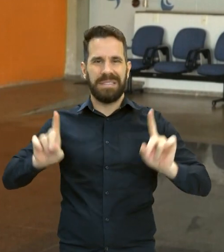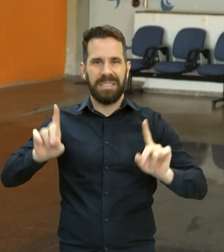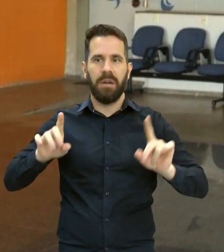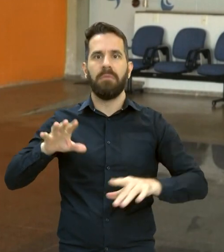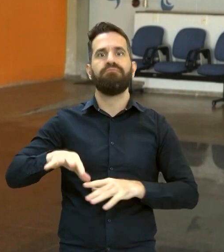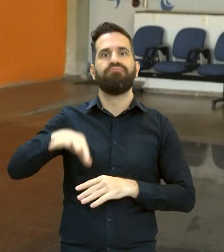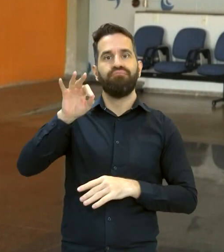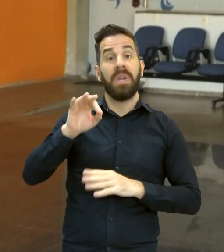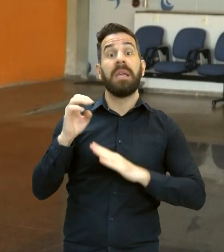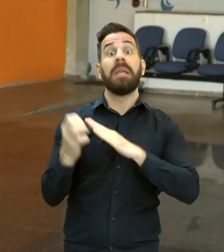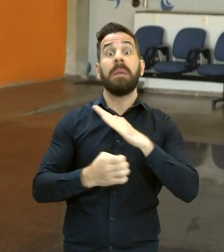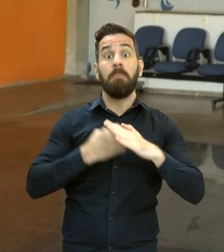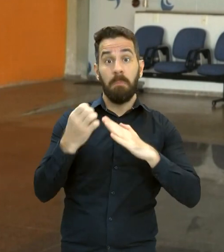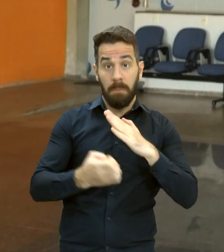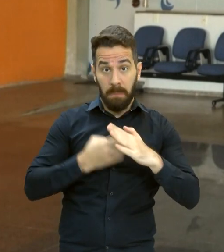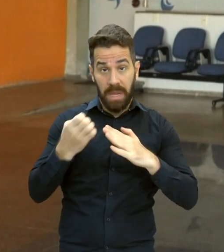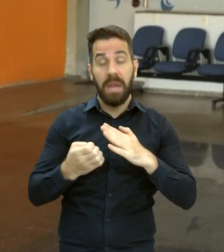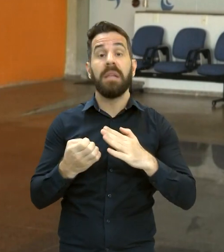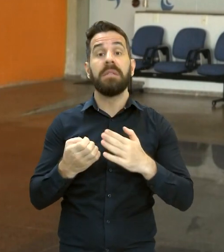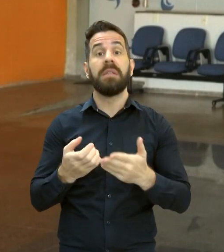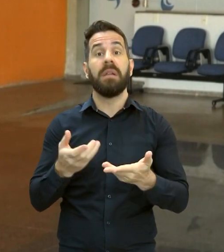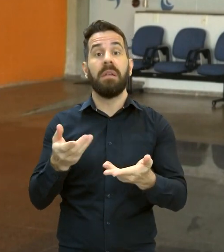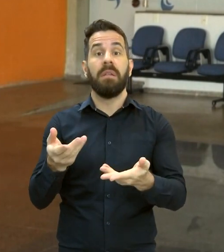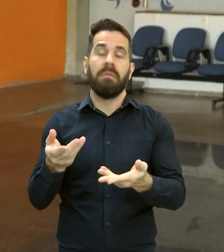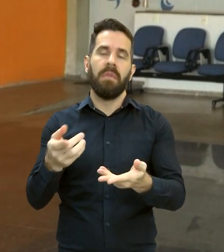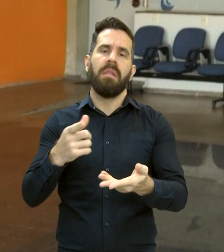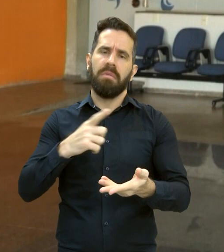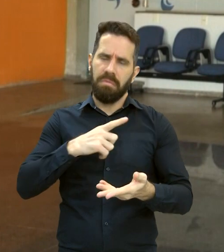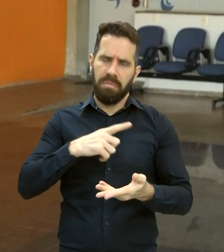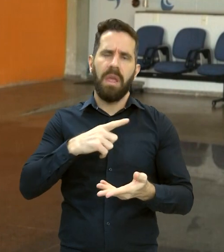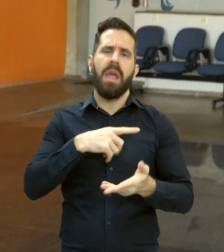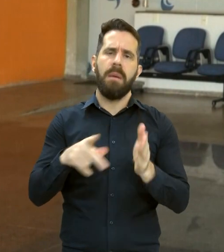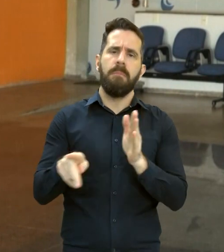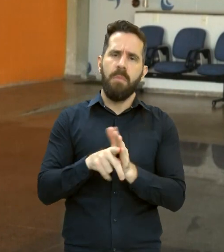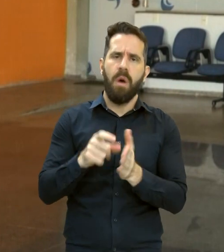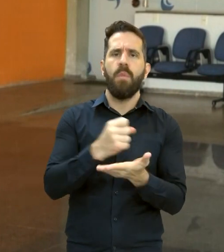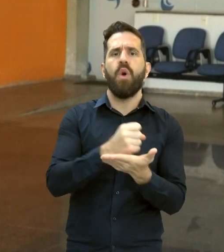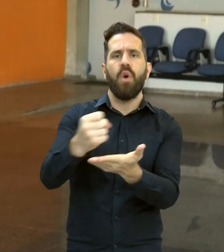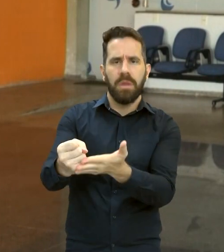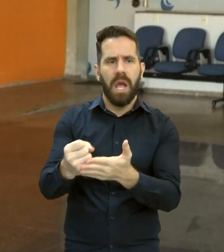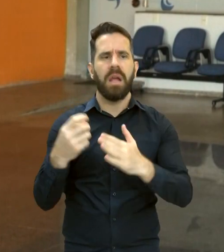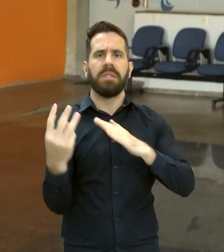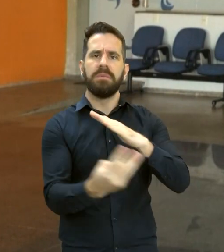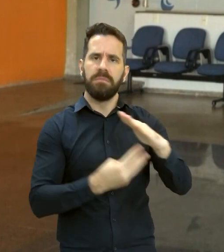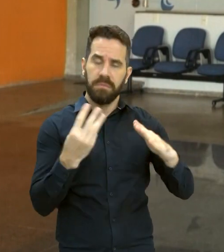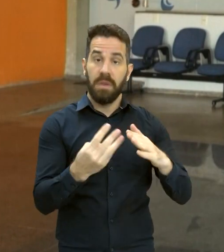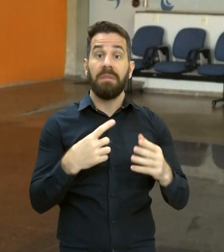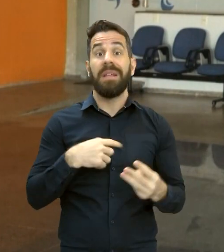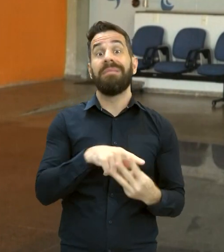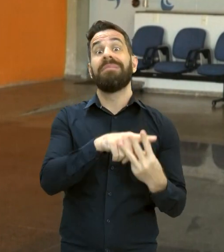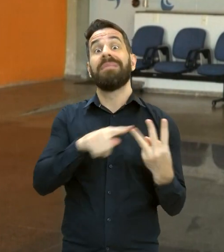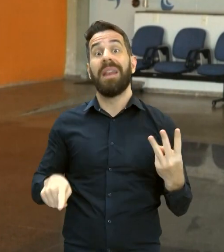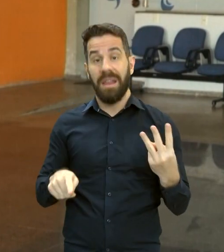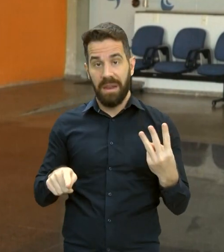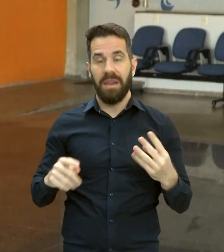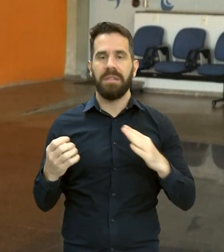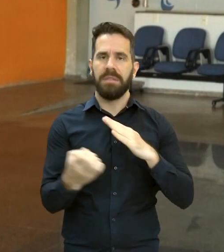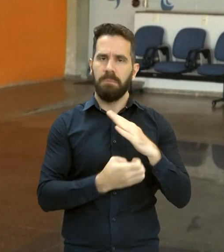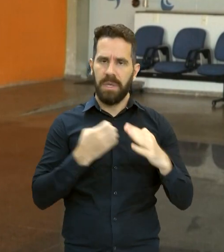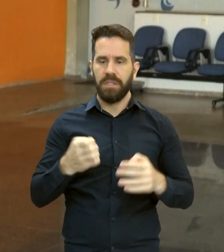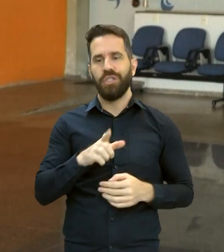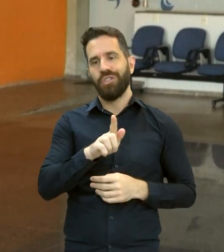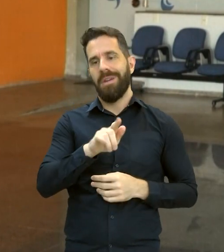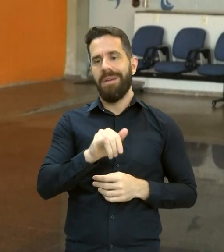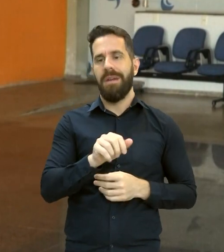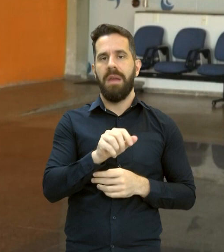que nos provém postos. Então, a universidade, na área de segurança, são três empresas, a GSI, que